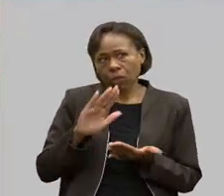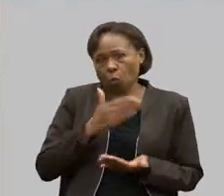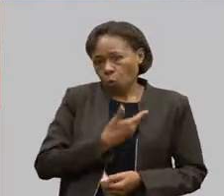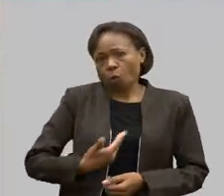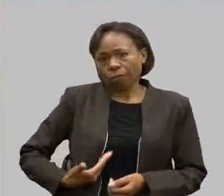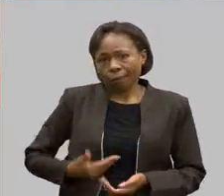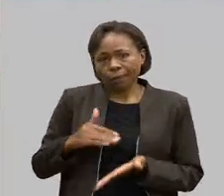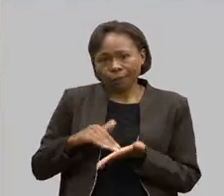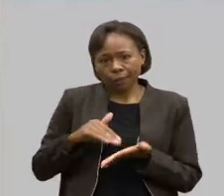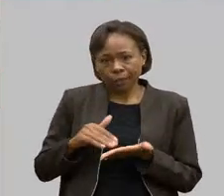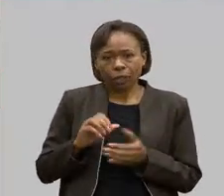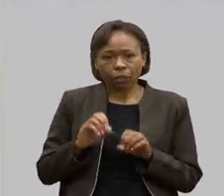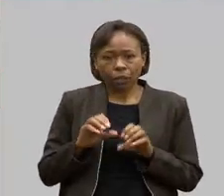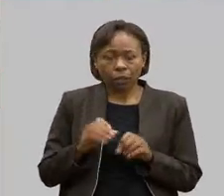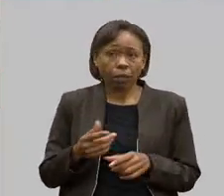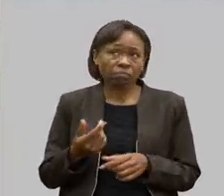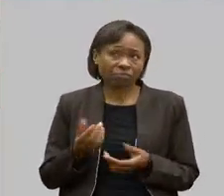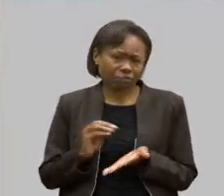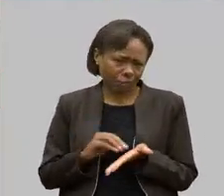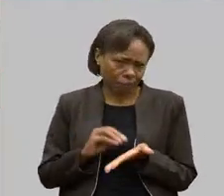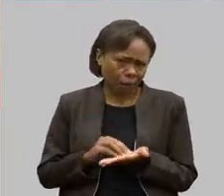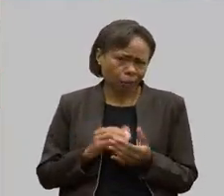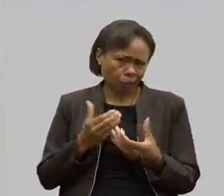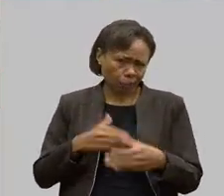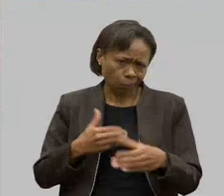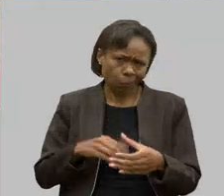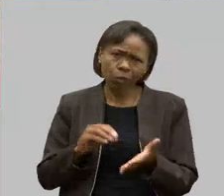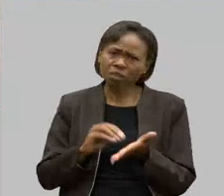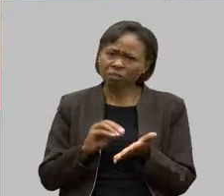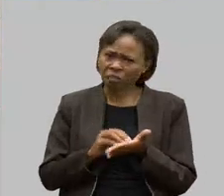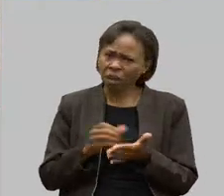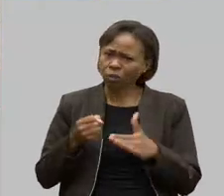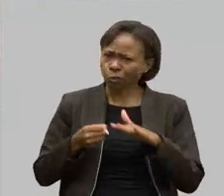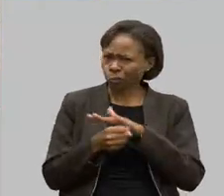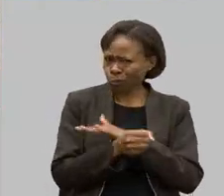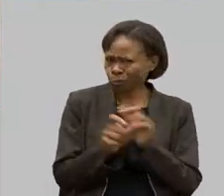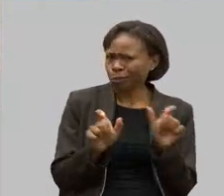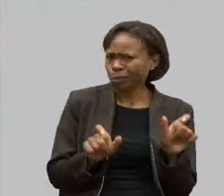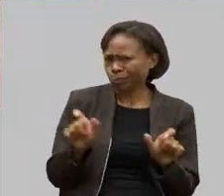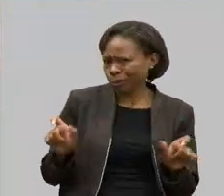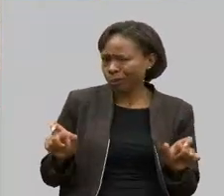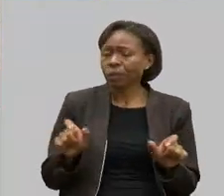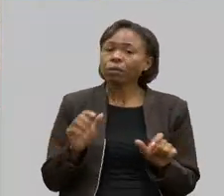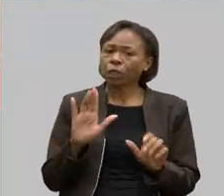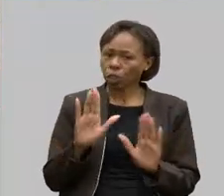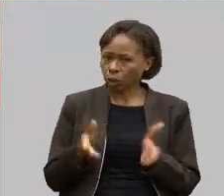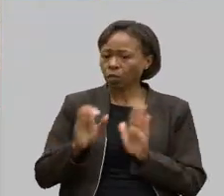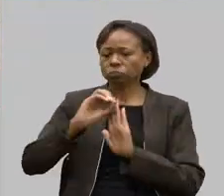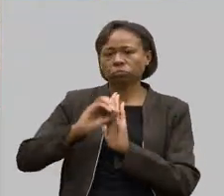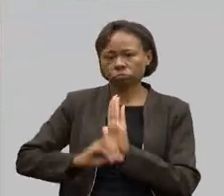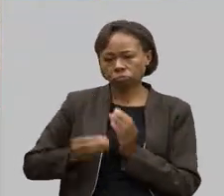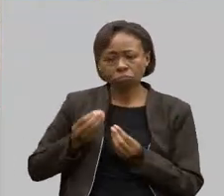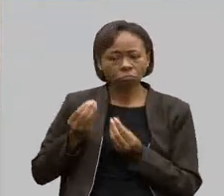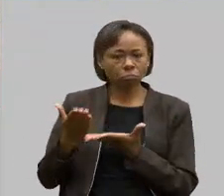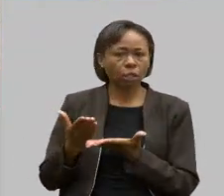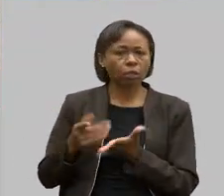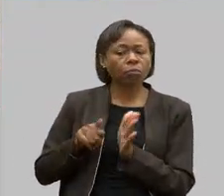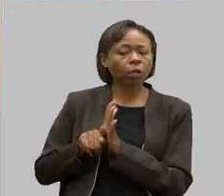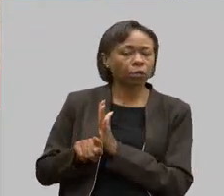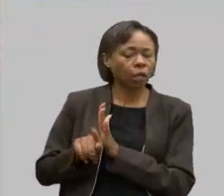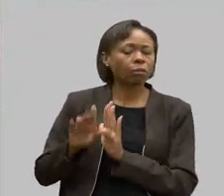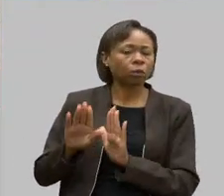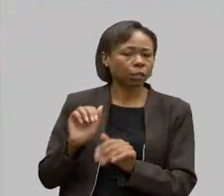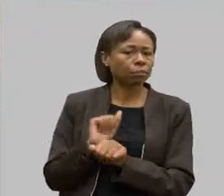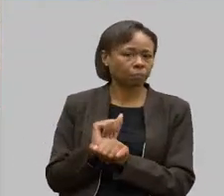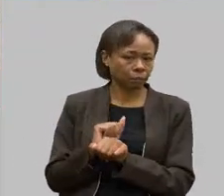concurso, falta de gente, então nós já mandamos o ofício e questionamos, acredito que nós vamos ser atendidos muito em breve.